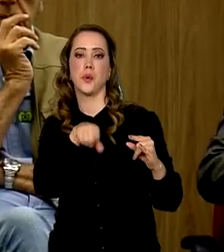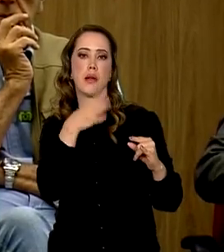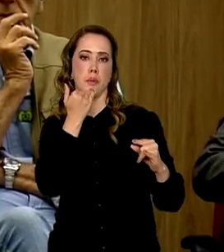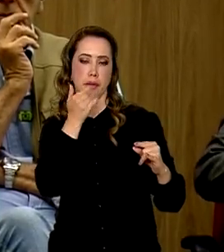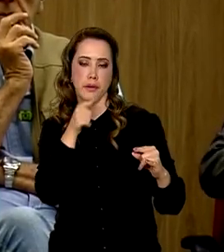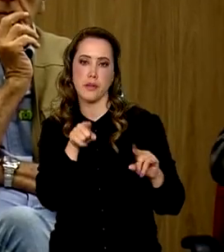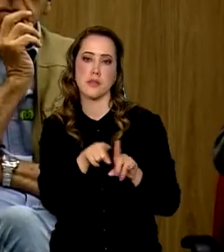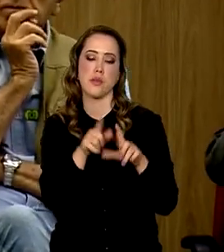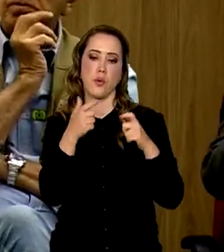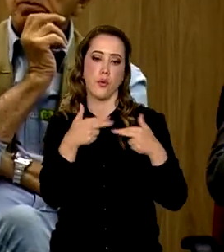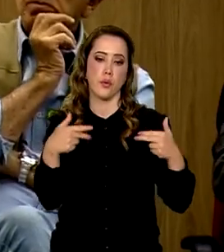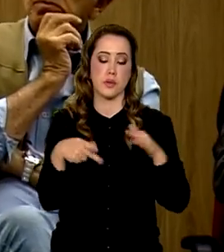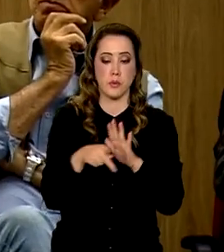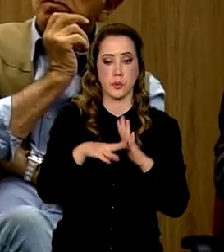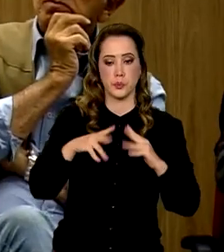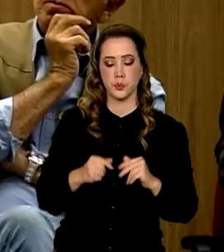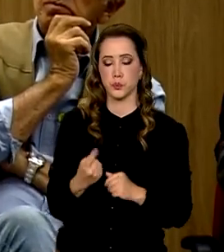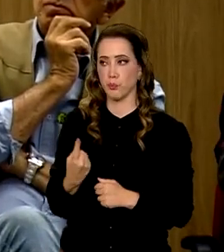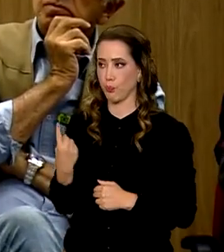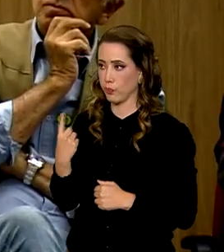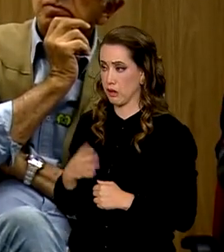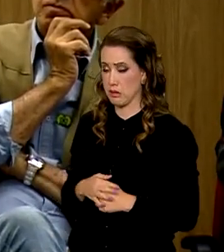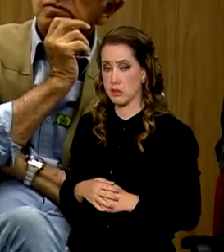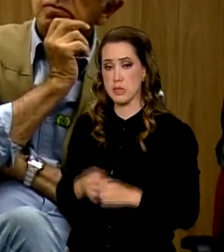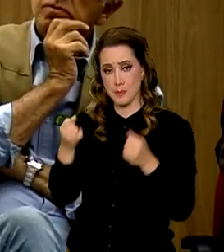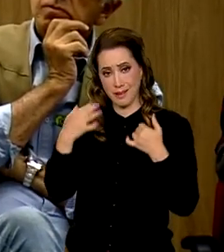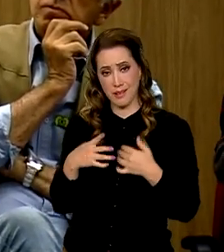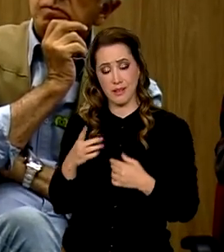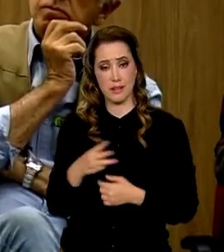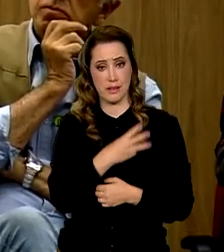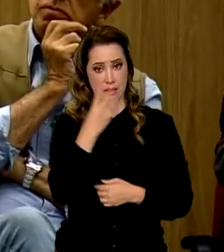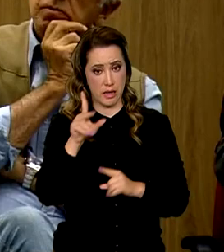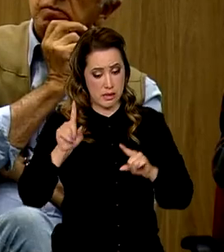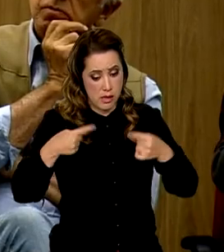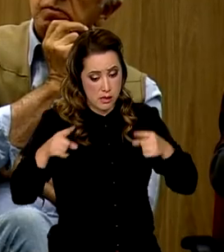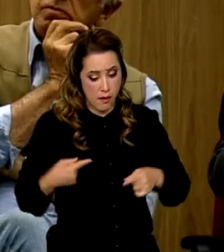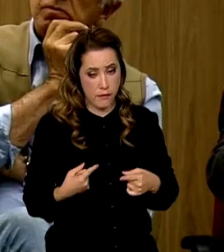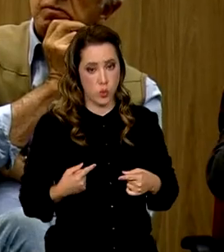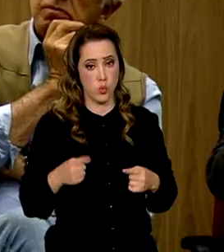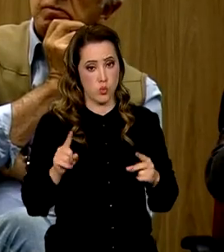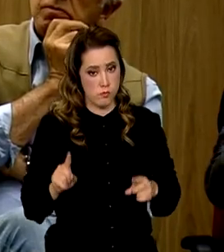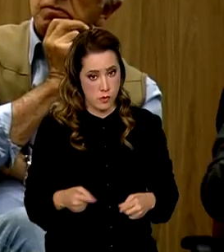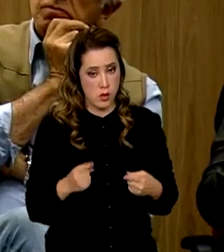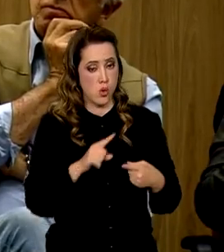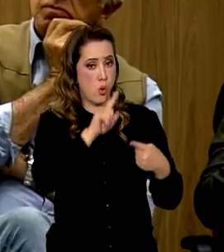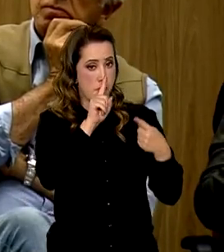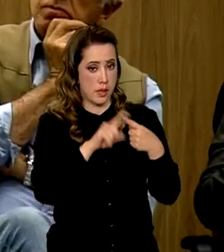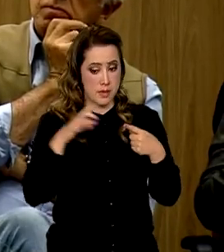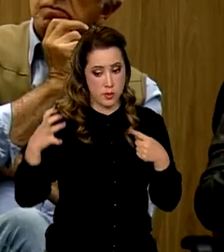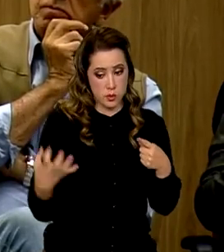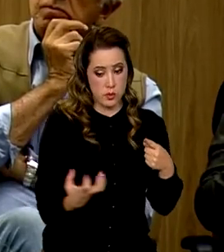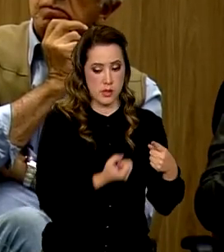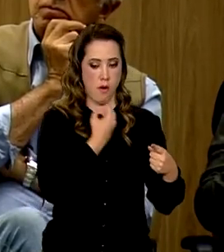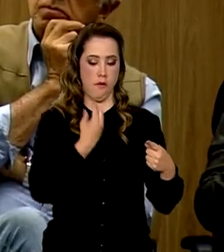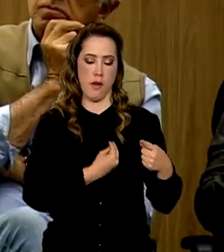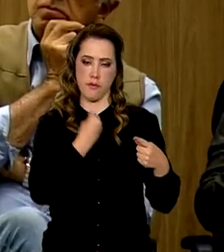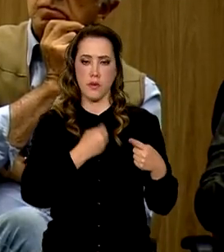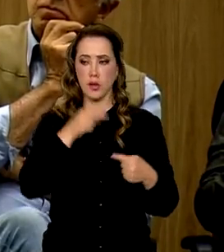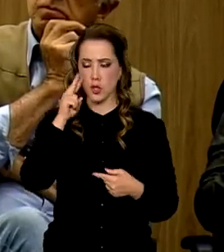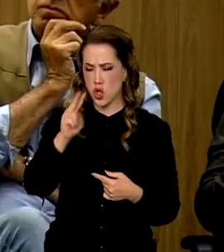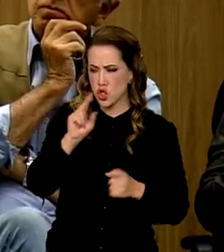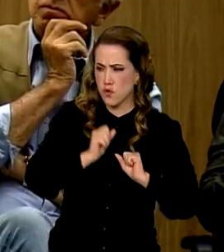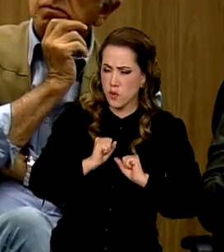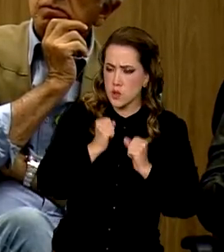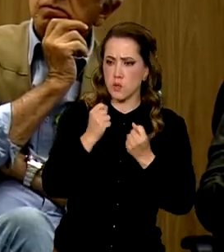três desafios. O primeiro, salvar vidas, que foi feito e com enorme empenho,